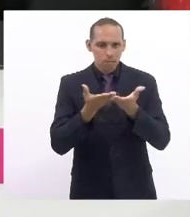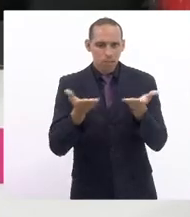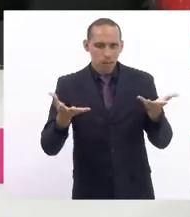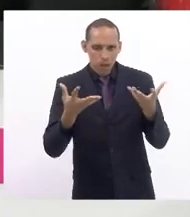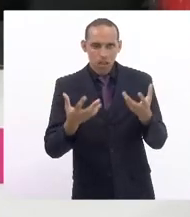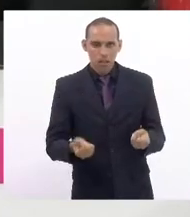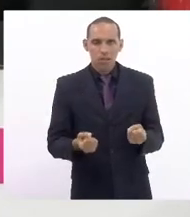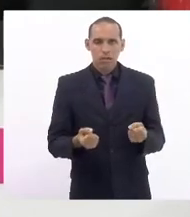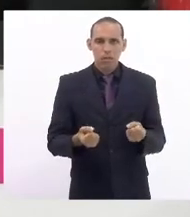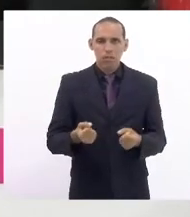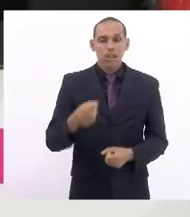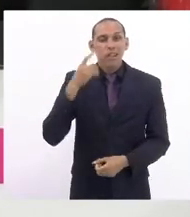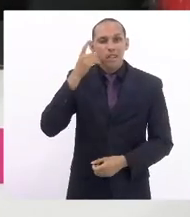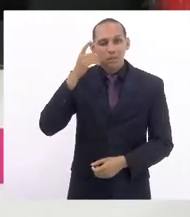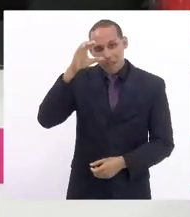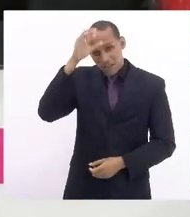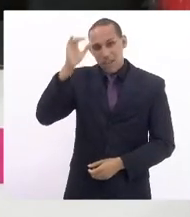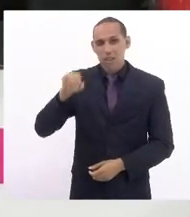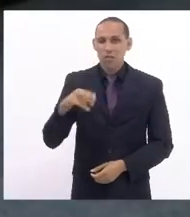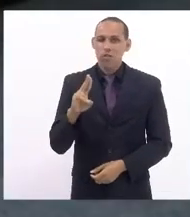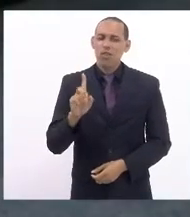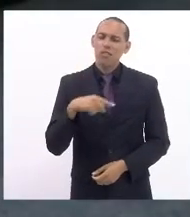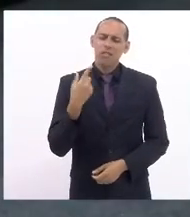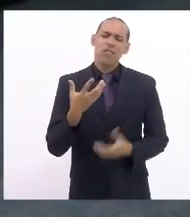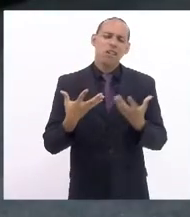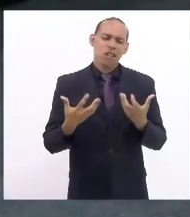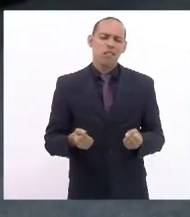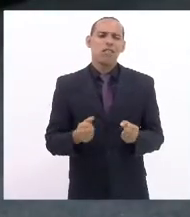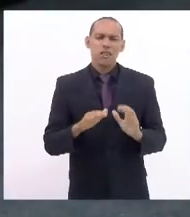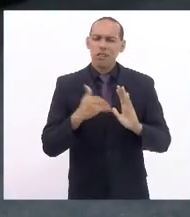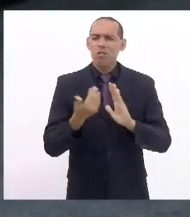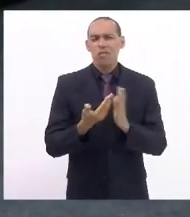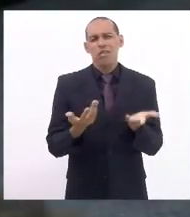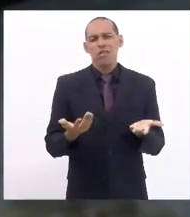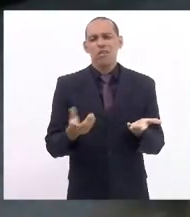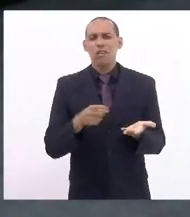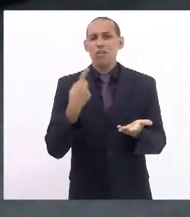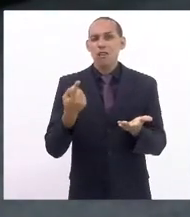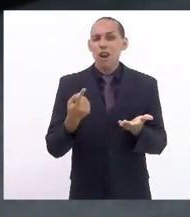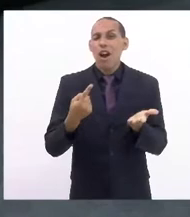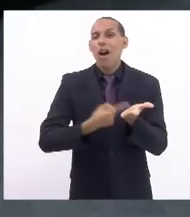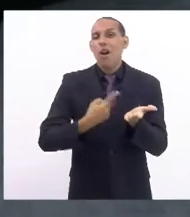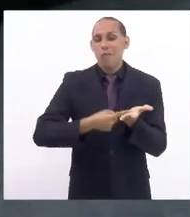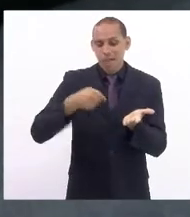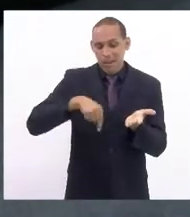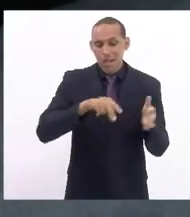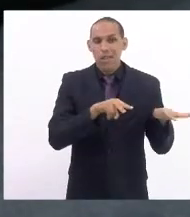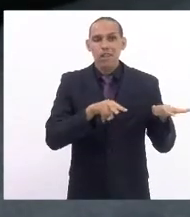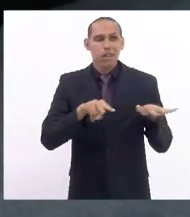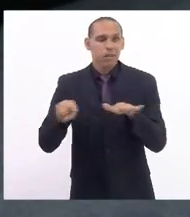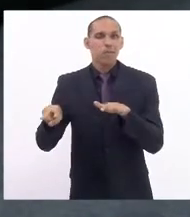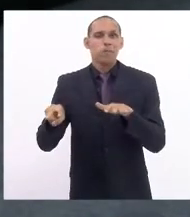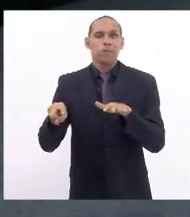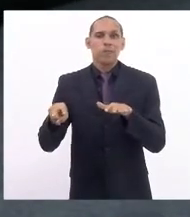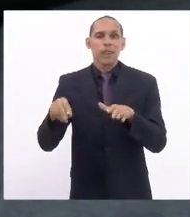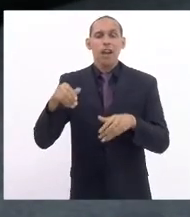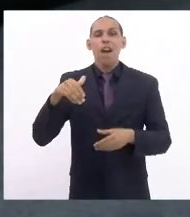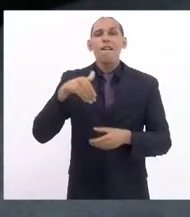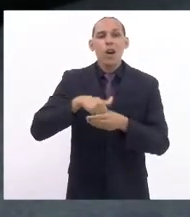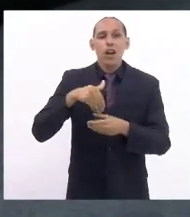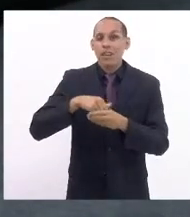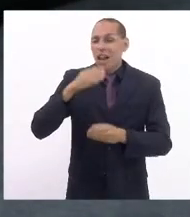de acordo eu acho que todas nós estamos de acordo como havemos combinado que essa semana nós iríamos votar